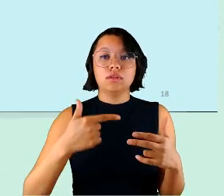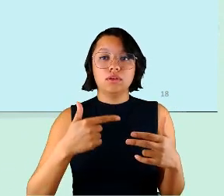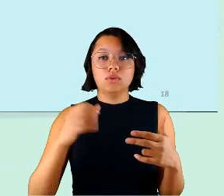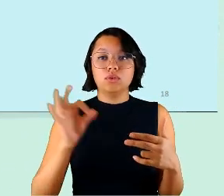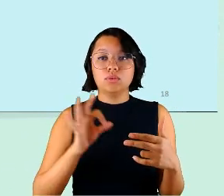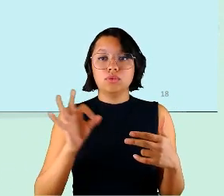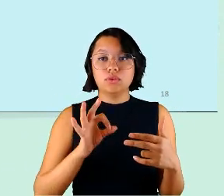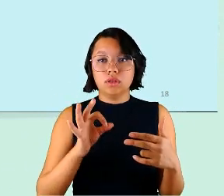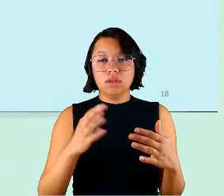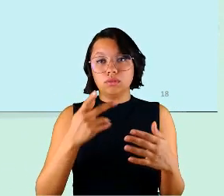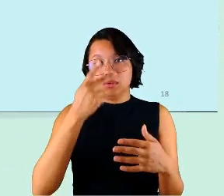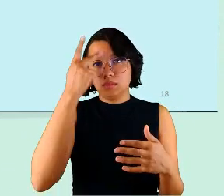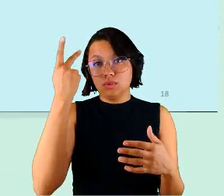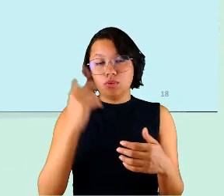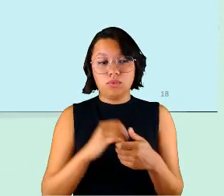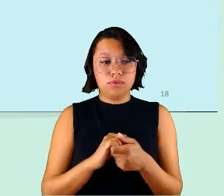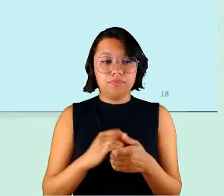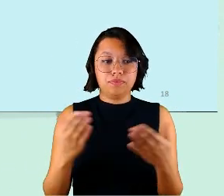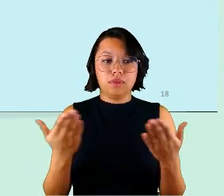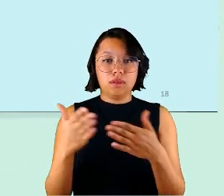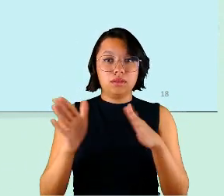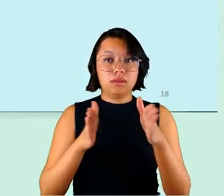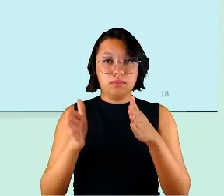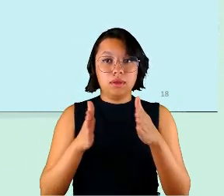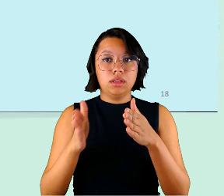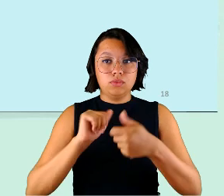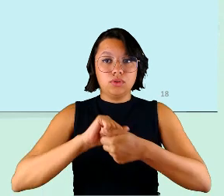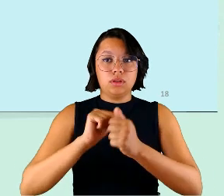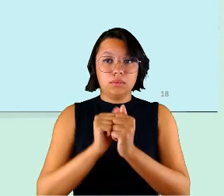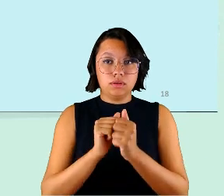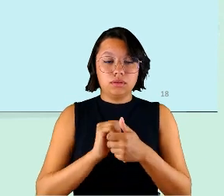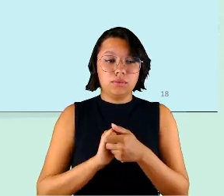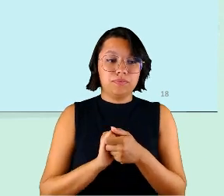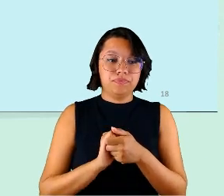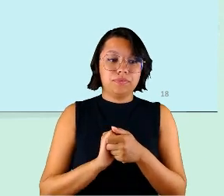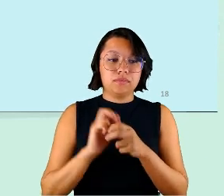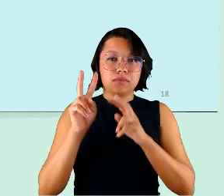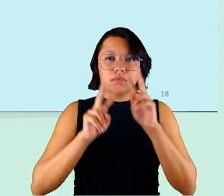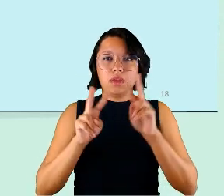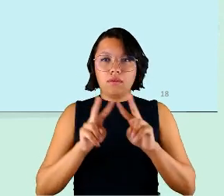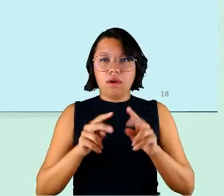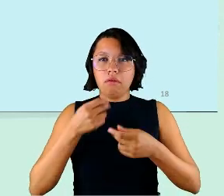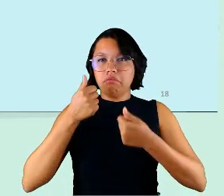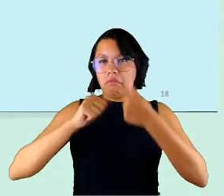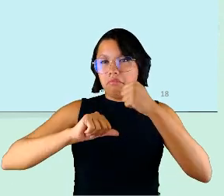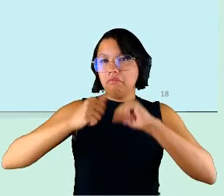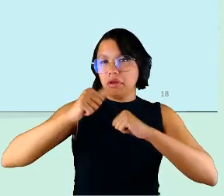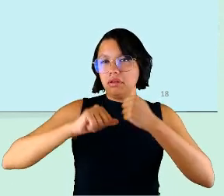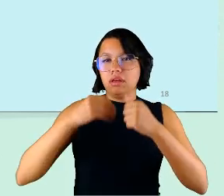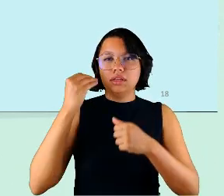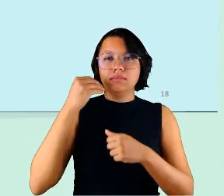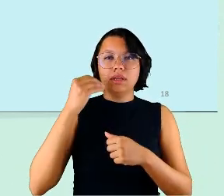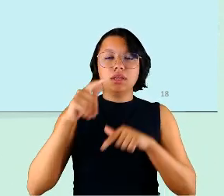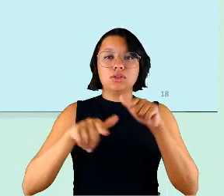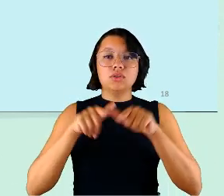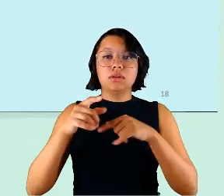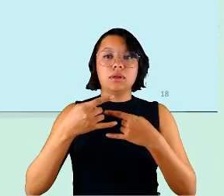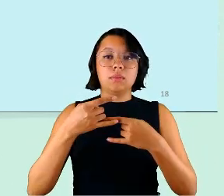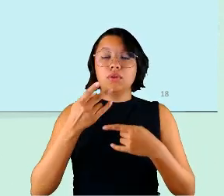% das pessoas nesse período mesmo de adaptação avaliando a experiência do trabalho remoto como